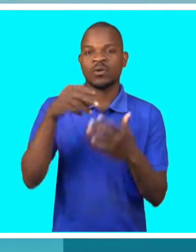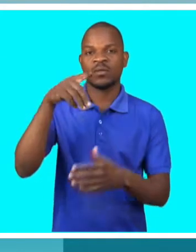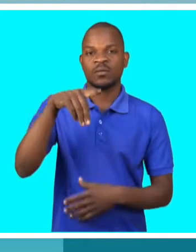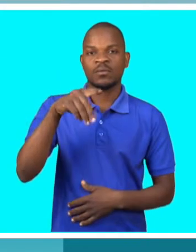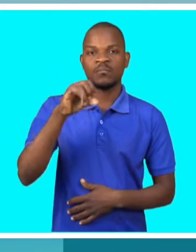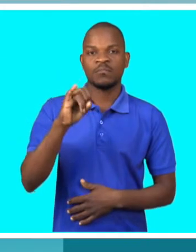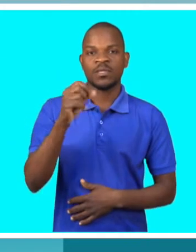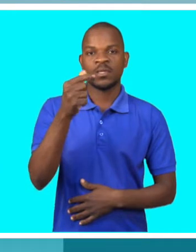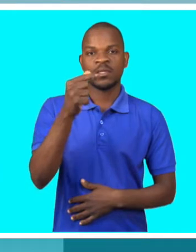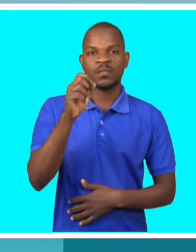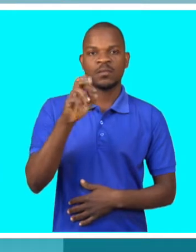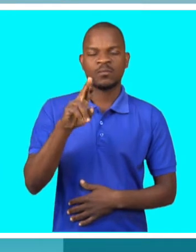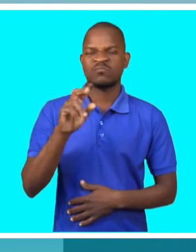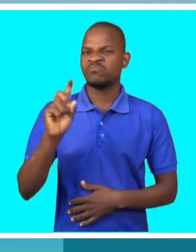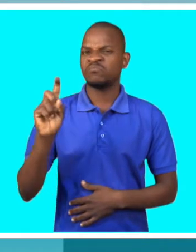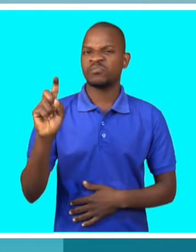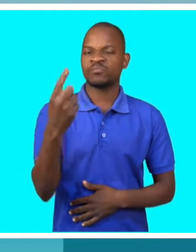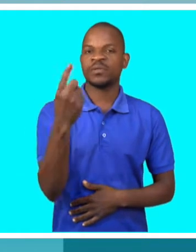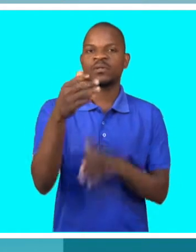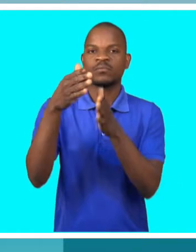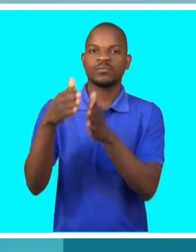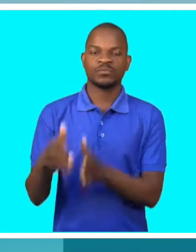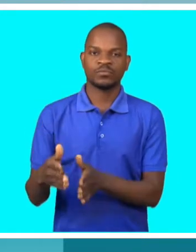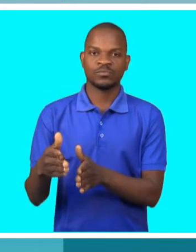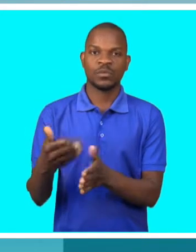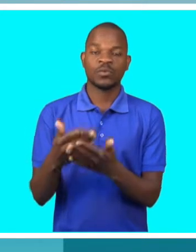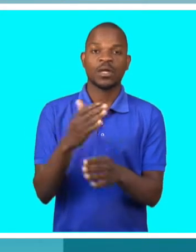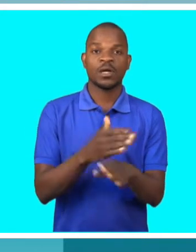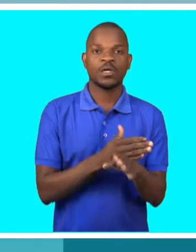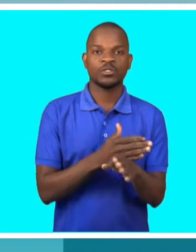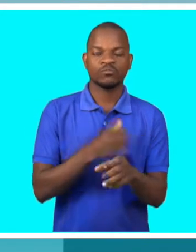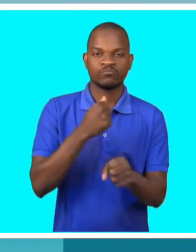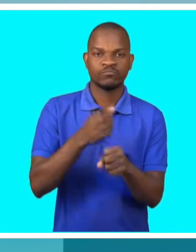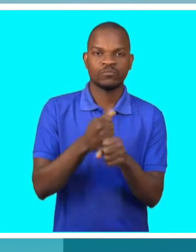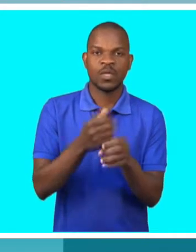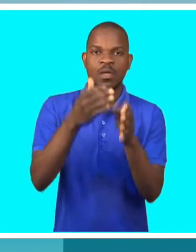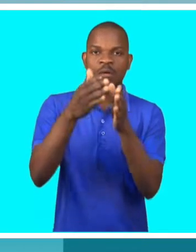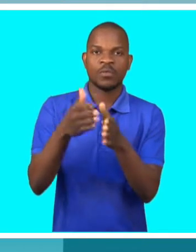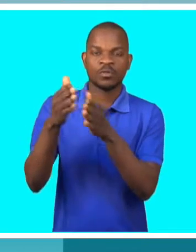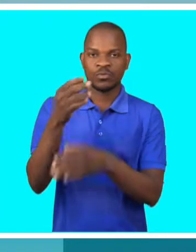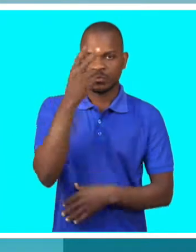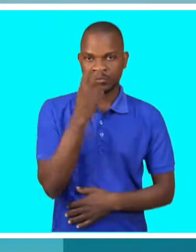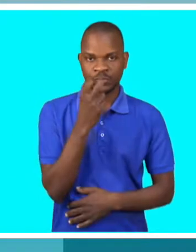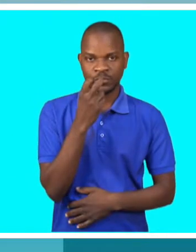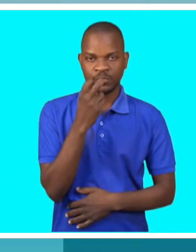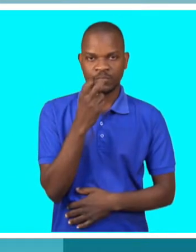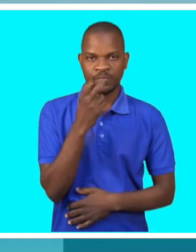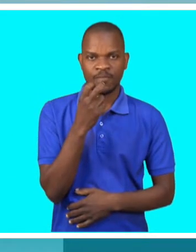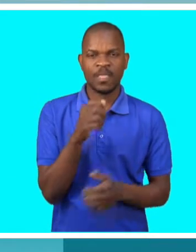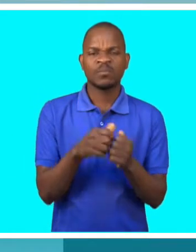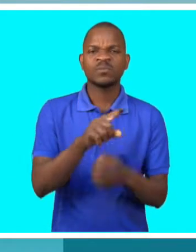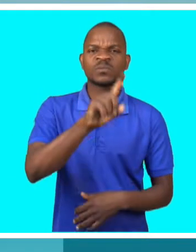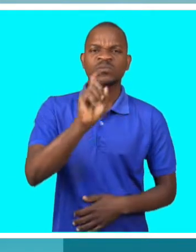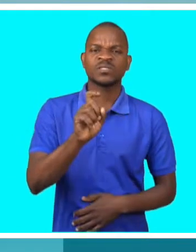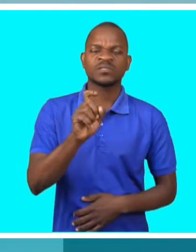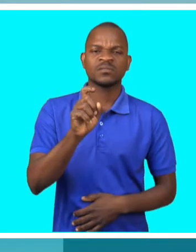pessoa a identificar. Antigamente, nós estávamos a trabalhar com pessoas com deficiência visual. Diz que o desporto